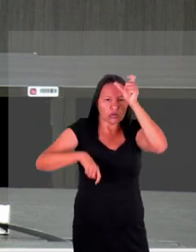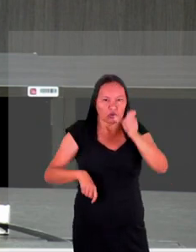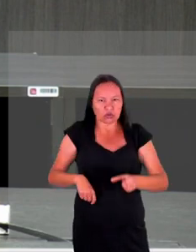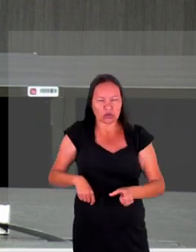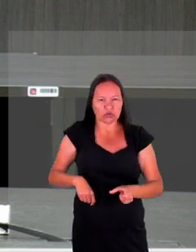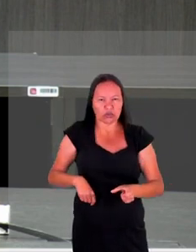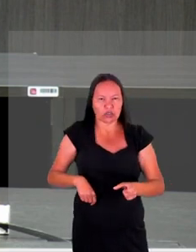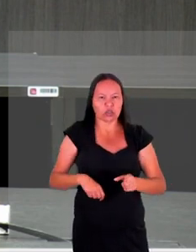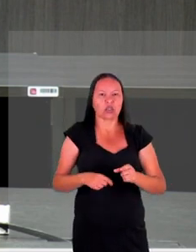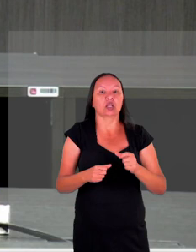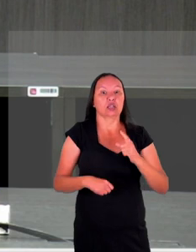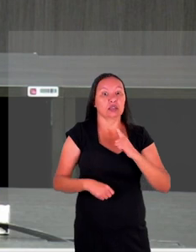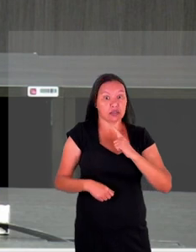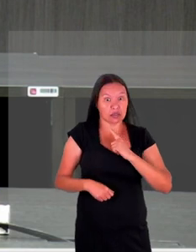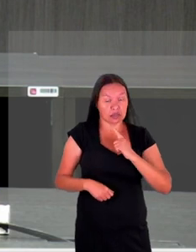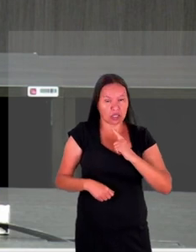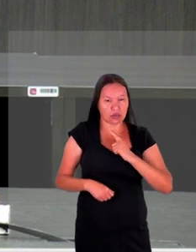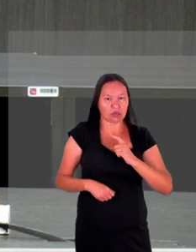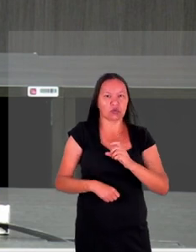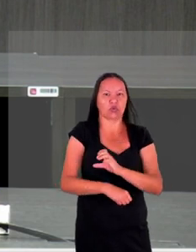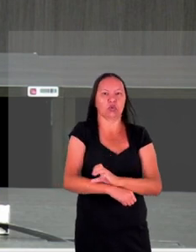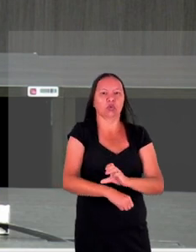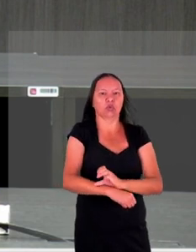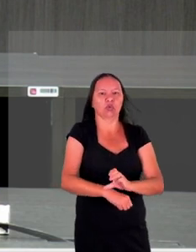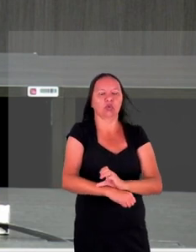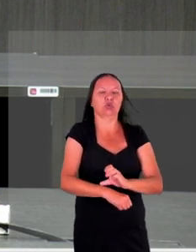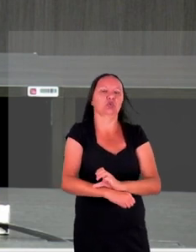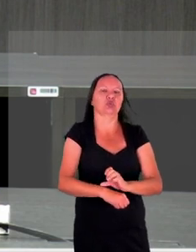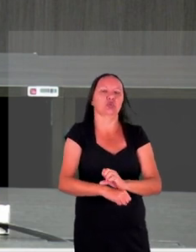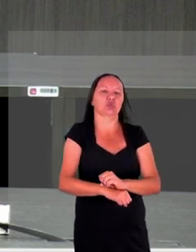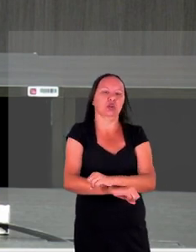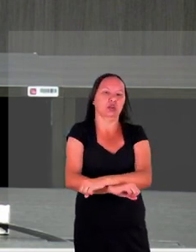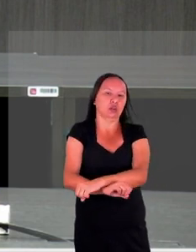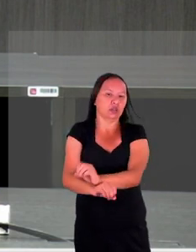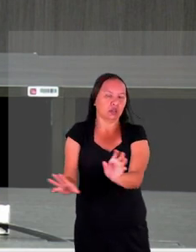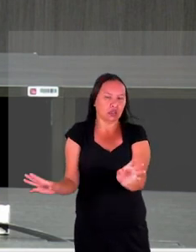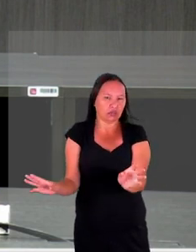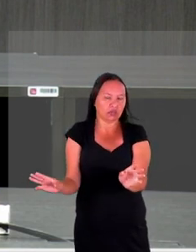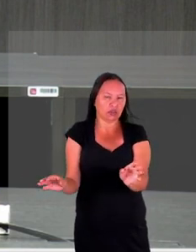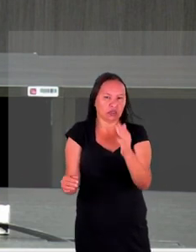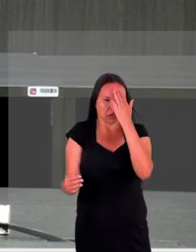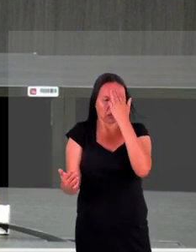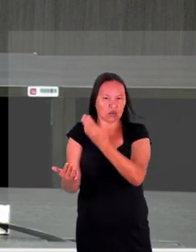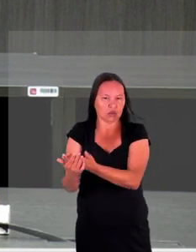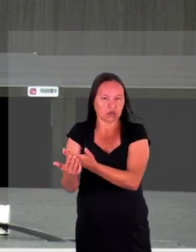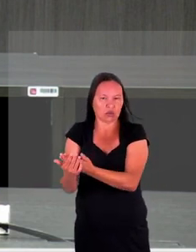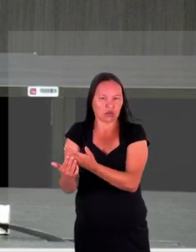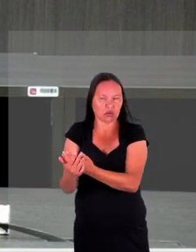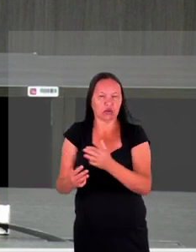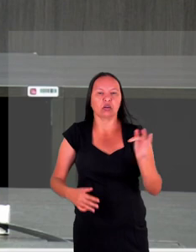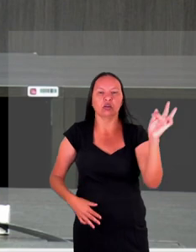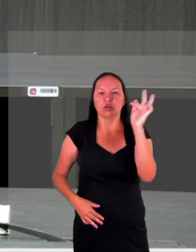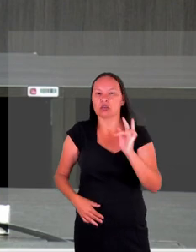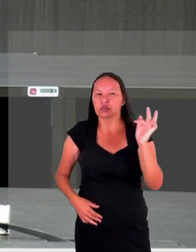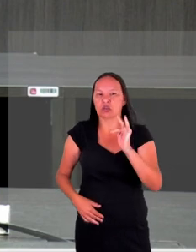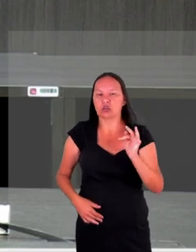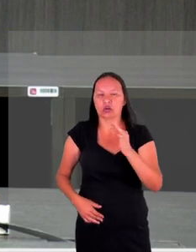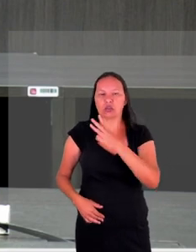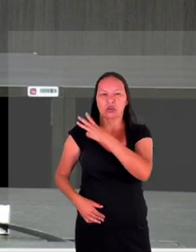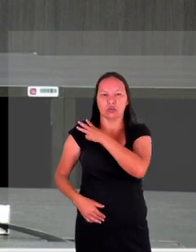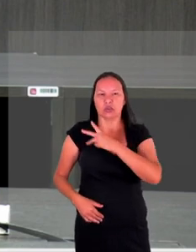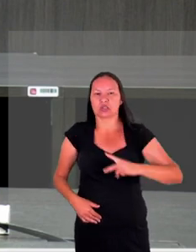um curso e não só para os colegas está em formato de curso livre na escola no site da escola superior do Ministério Público da União